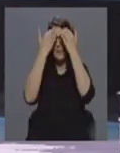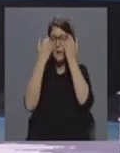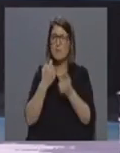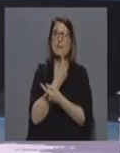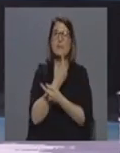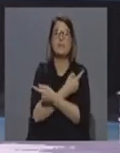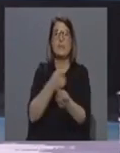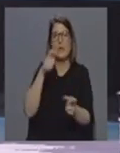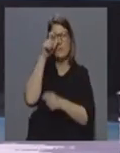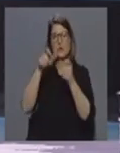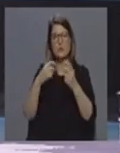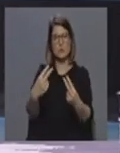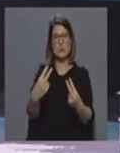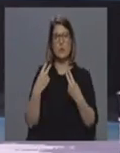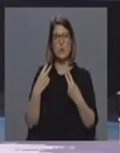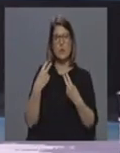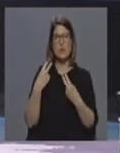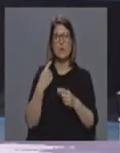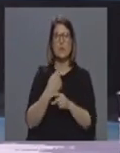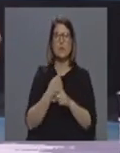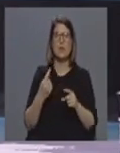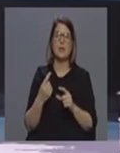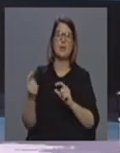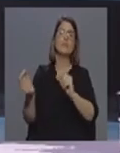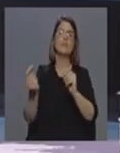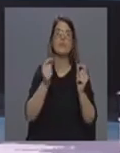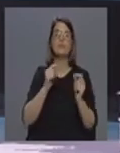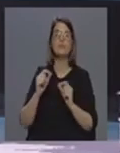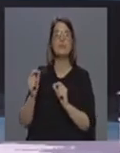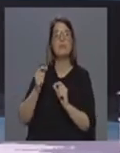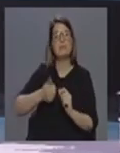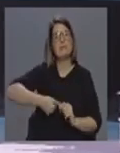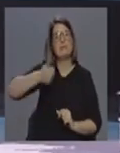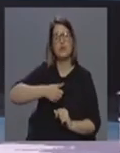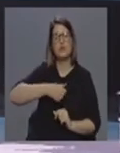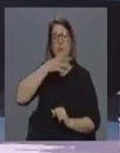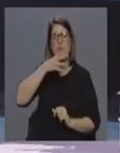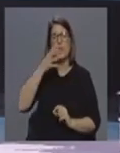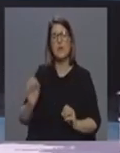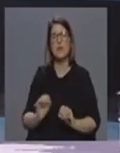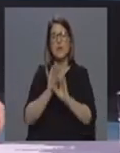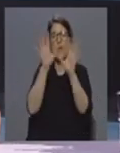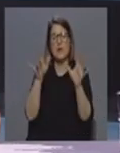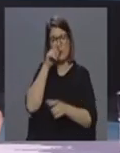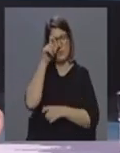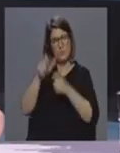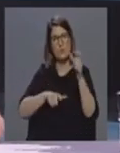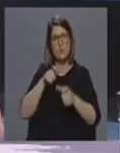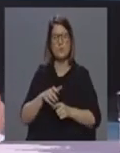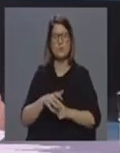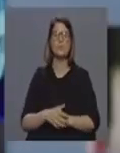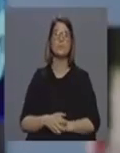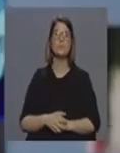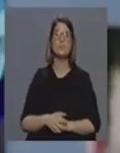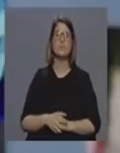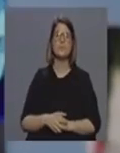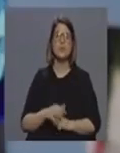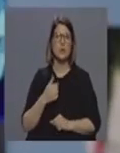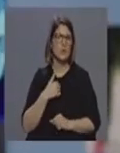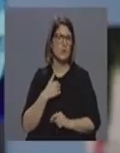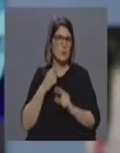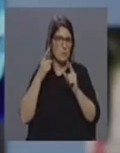aos nossos telespectadores uma vez que no fundo este debate tem como principal motivo esclarecer a população eu entanto posso